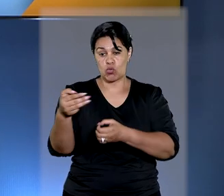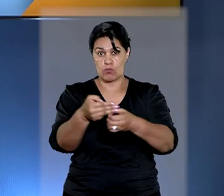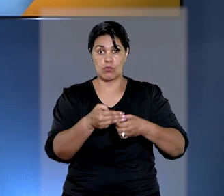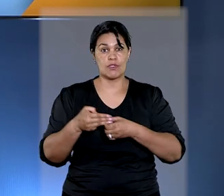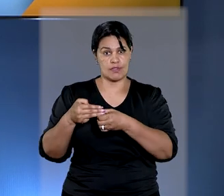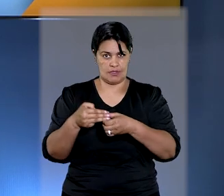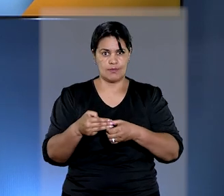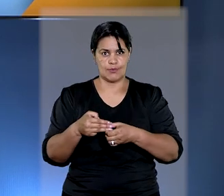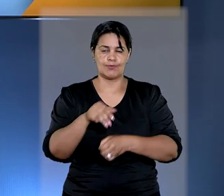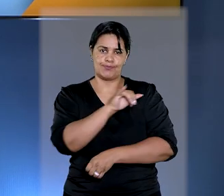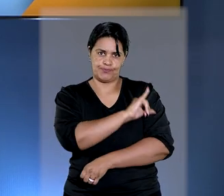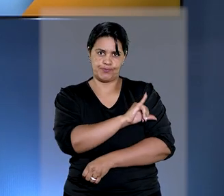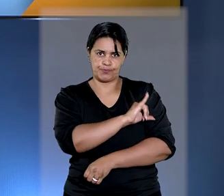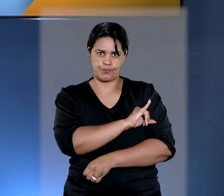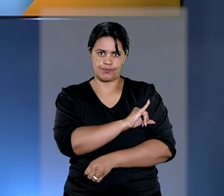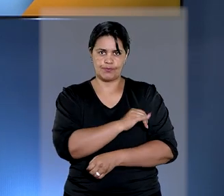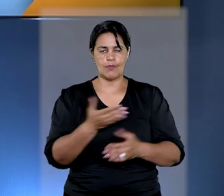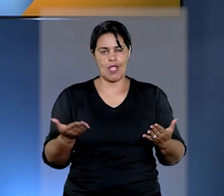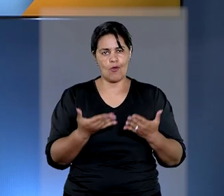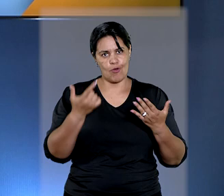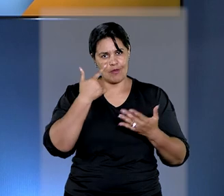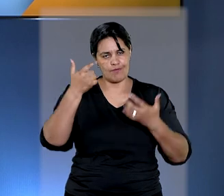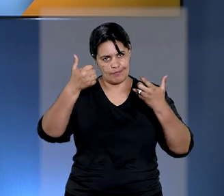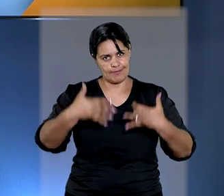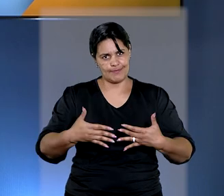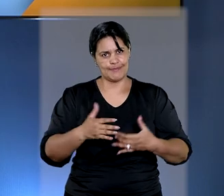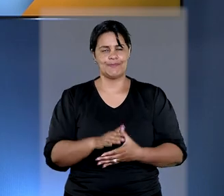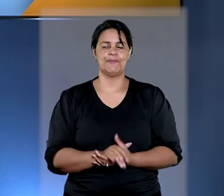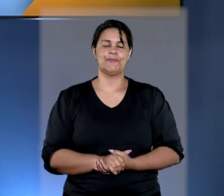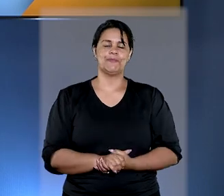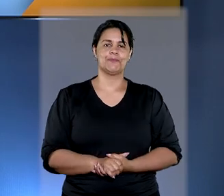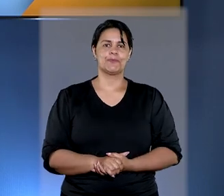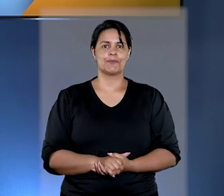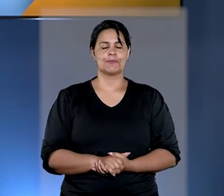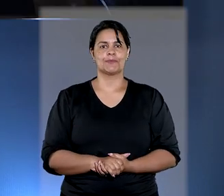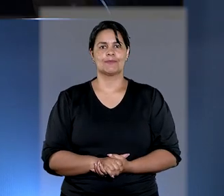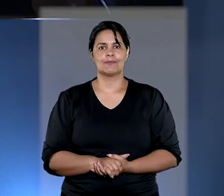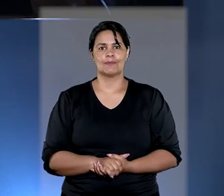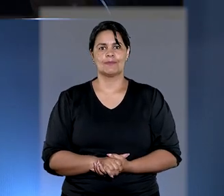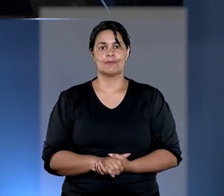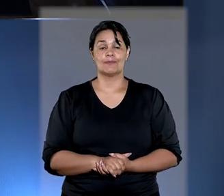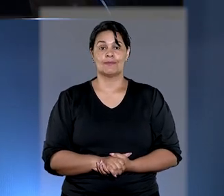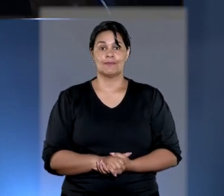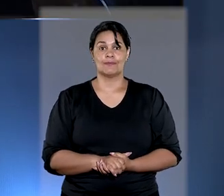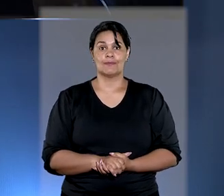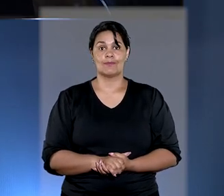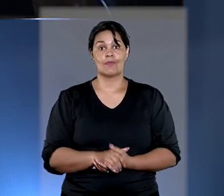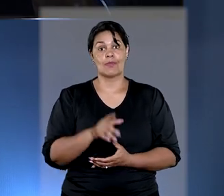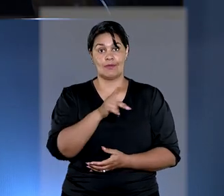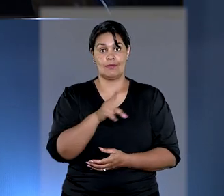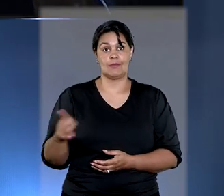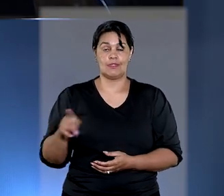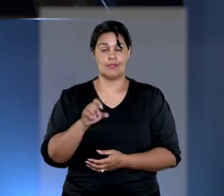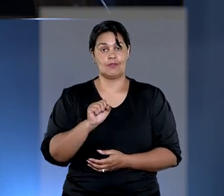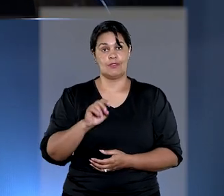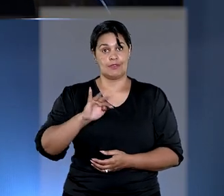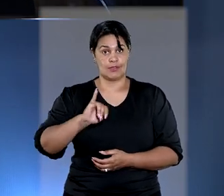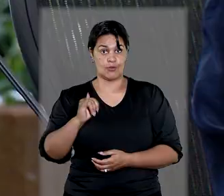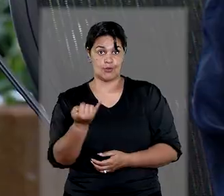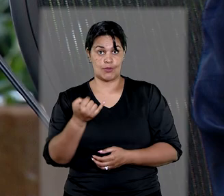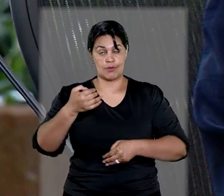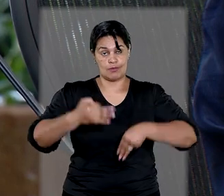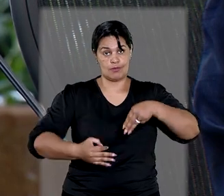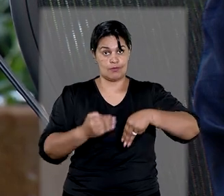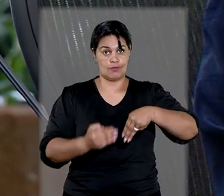fluminenses. Quem explica a decisão é a repórter Samanta Peçanha. A presidente do Superior Tribunal de